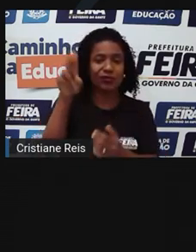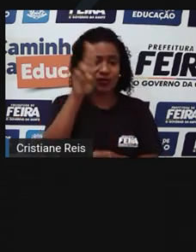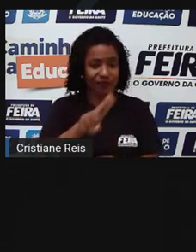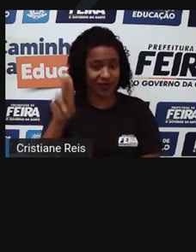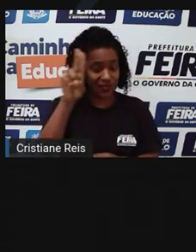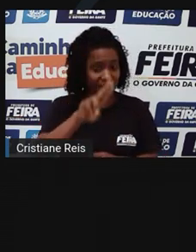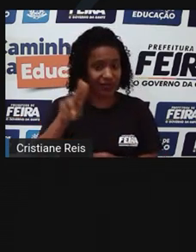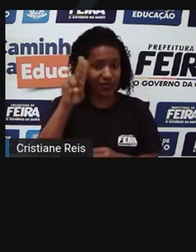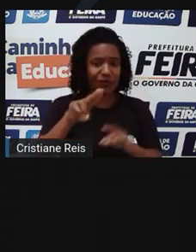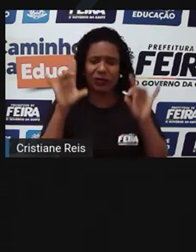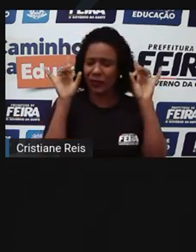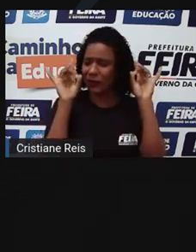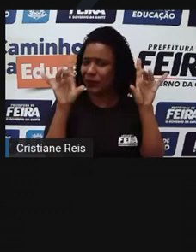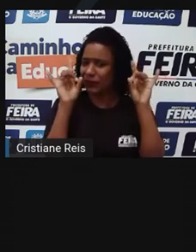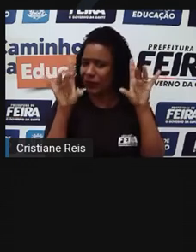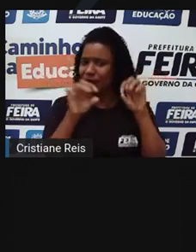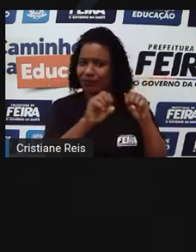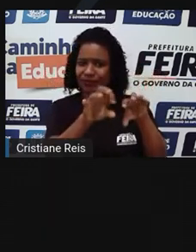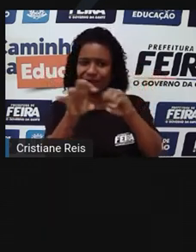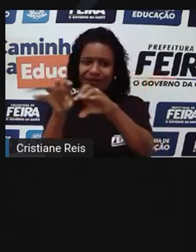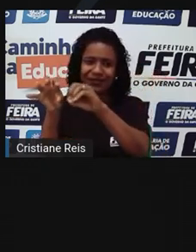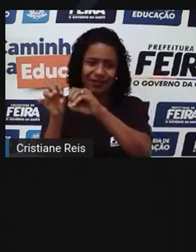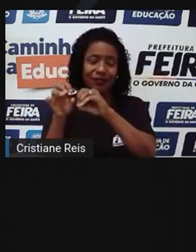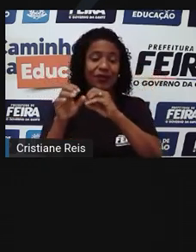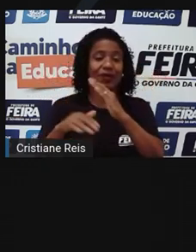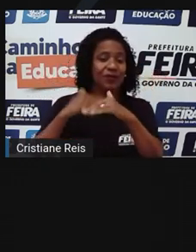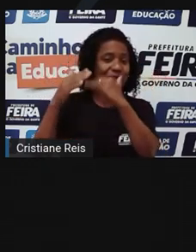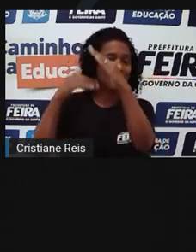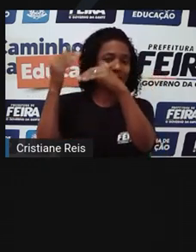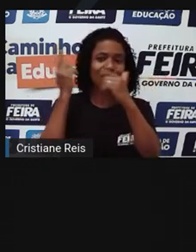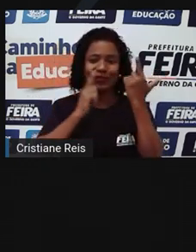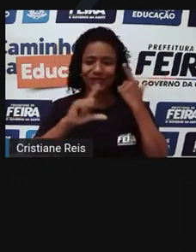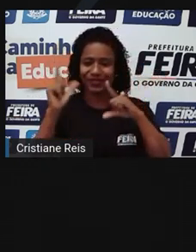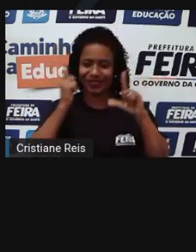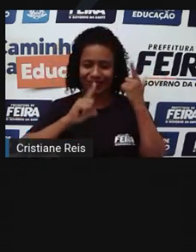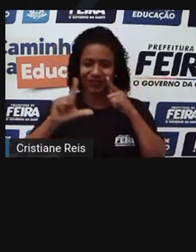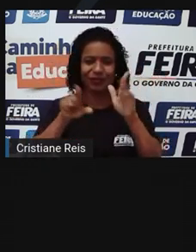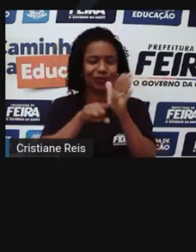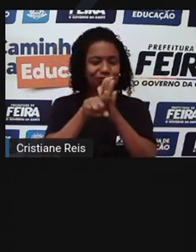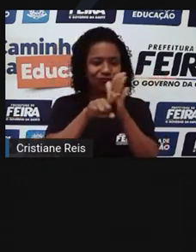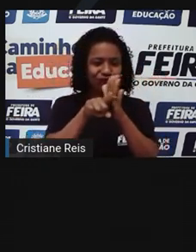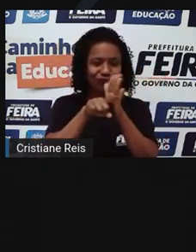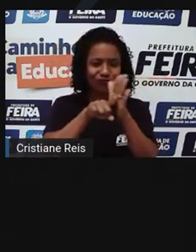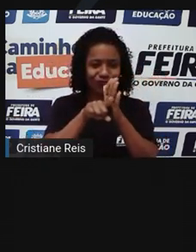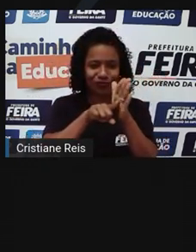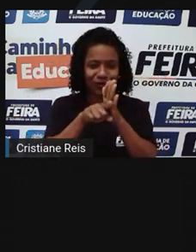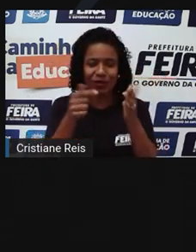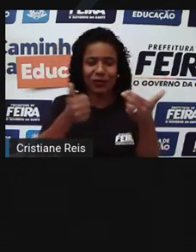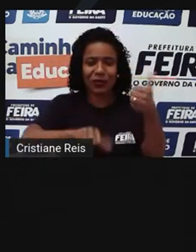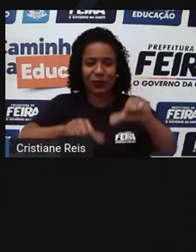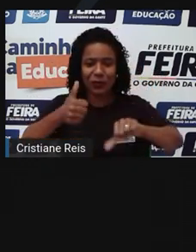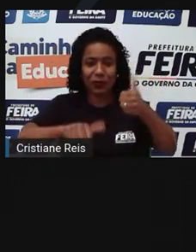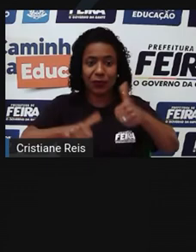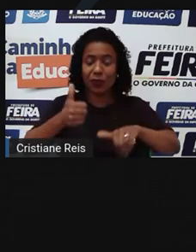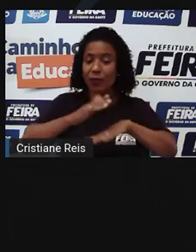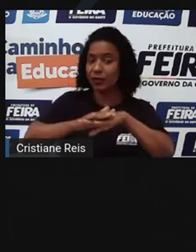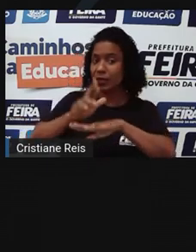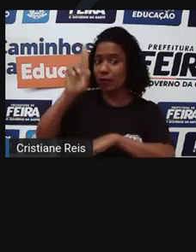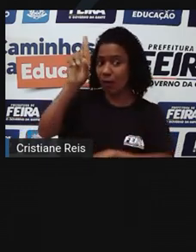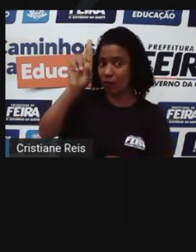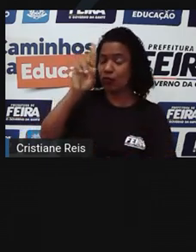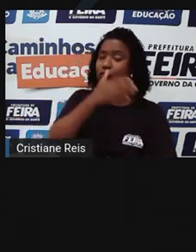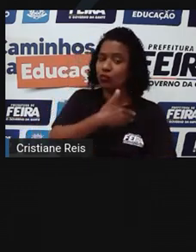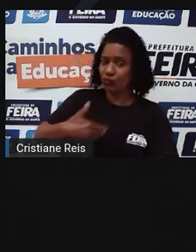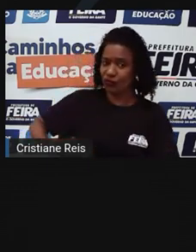promover excelência no ensino mediante desempenho obtido no sistema de avaliação instituído pelo governo federal. 8.